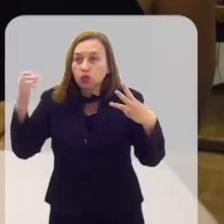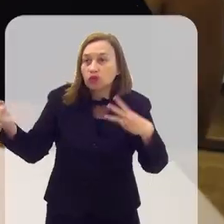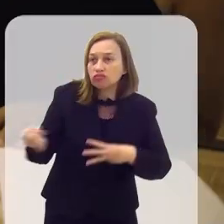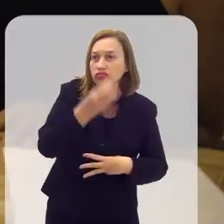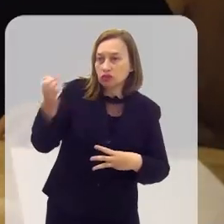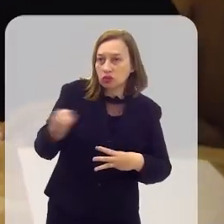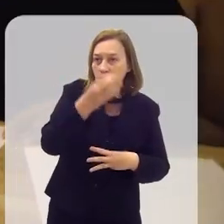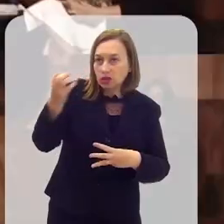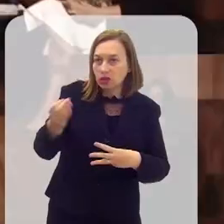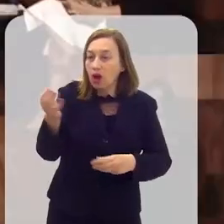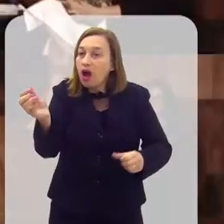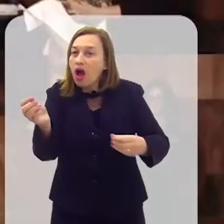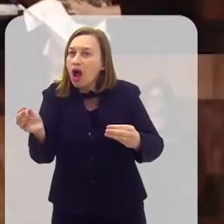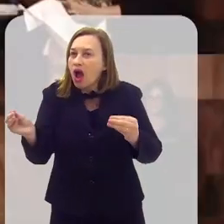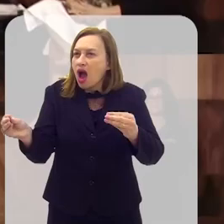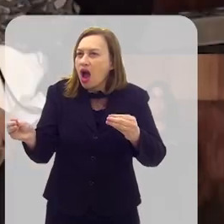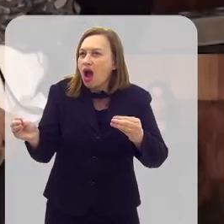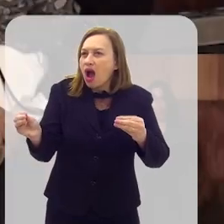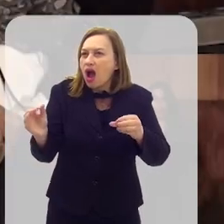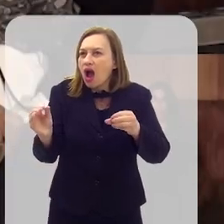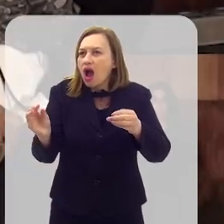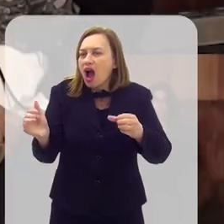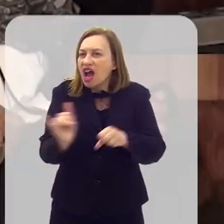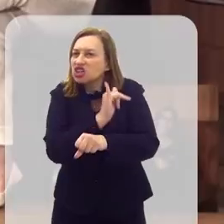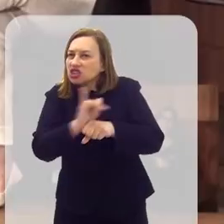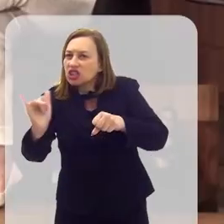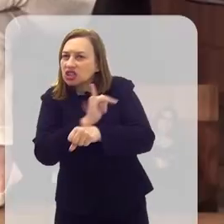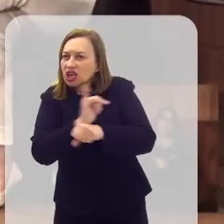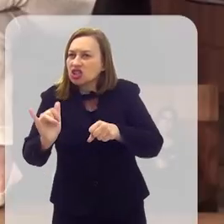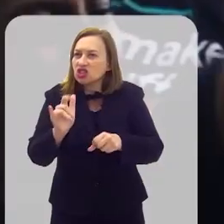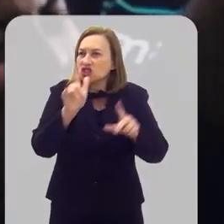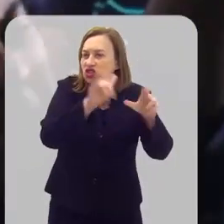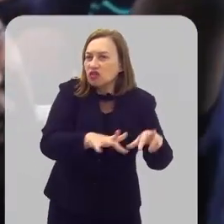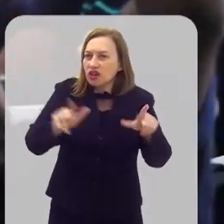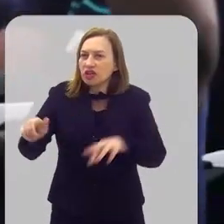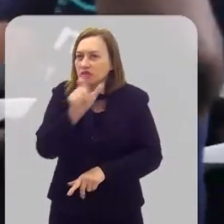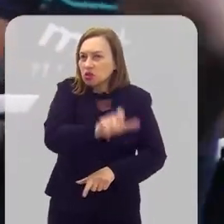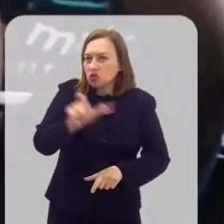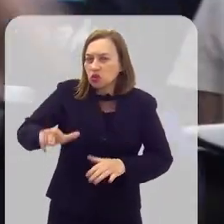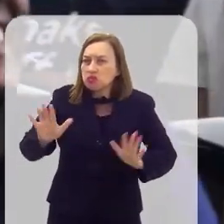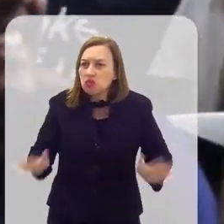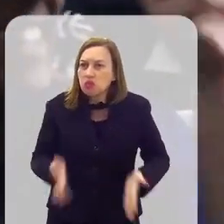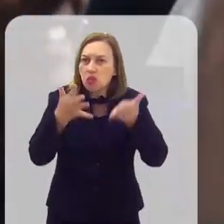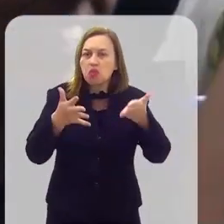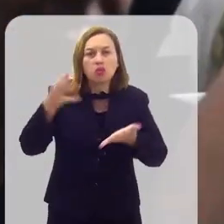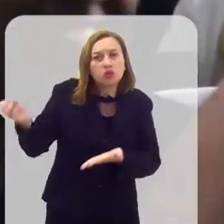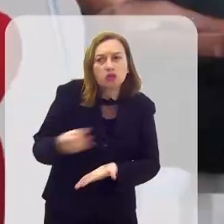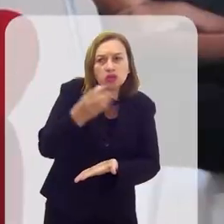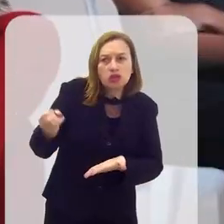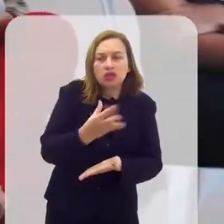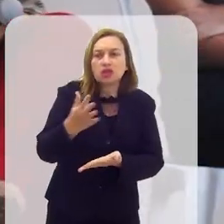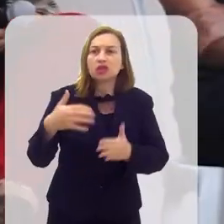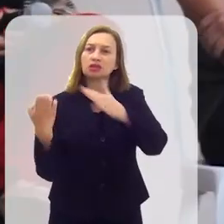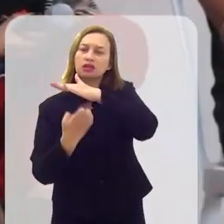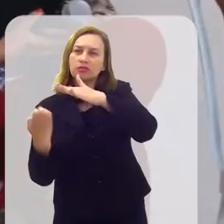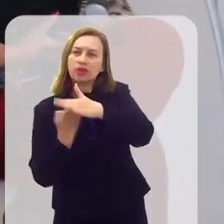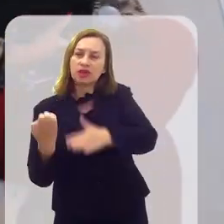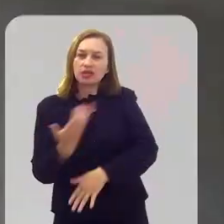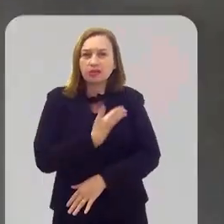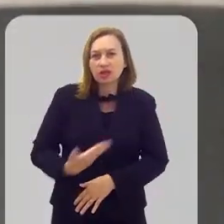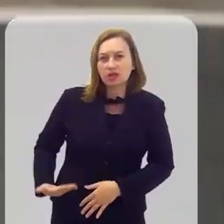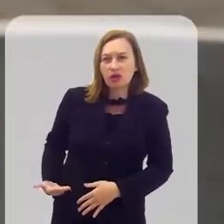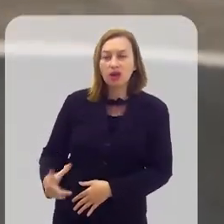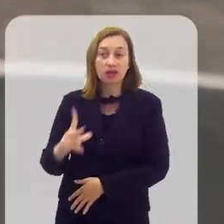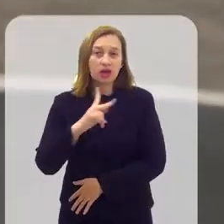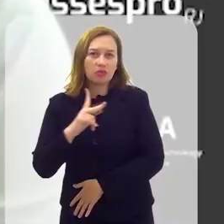cultura da inovação, a articulação entre diferentes atores e o estímulo à inovação, tanto na iniciativa privada